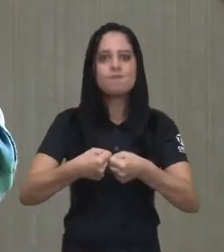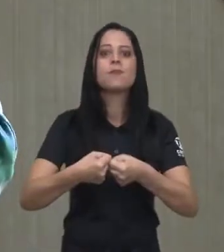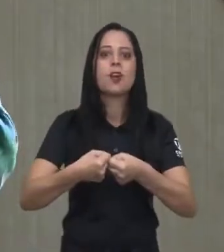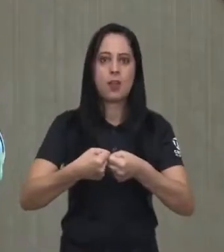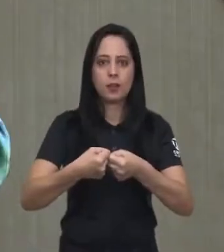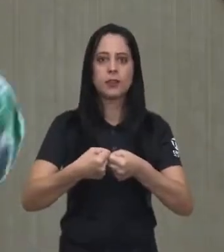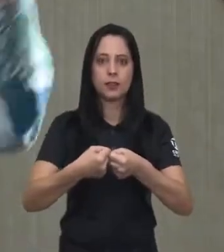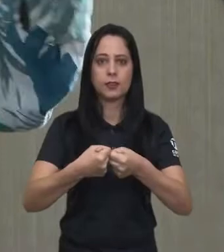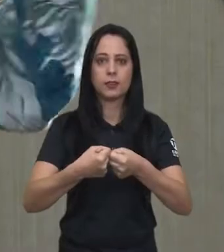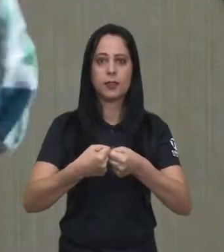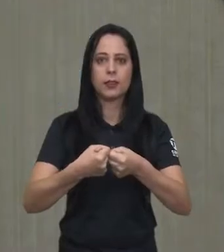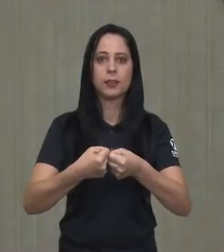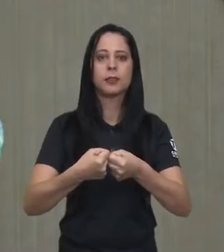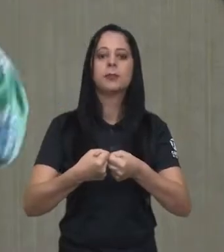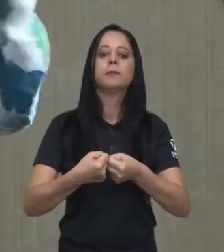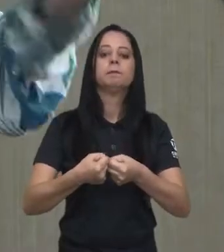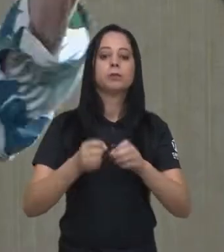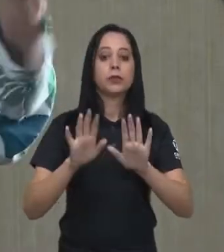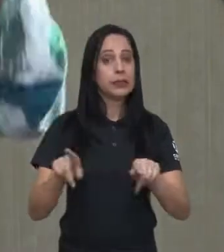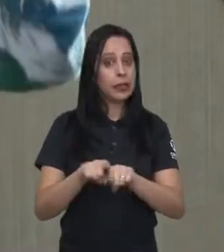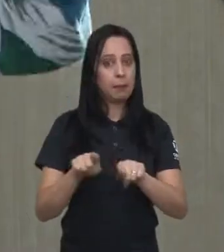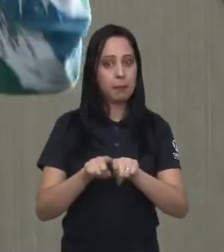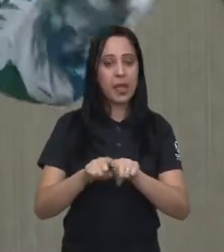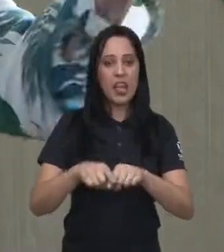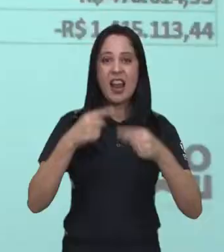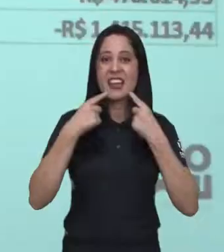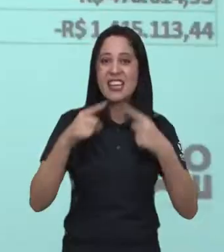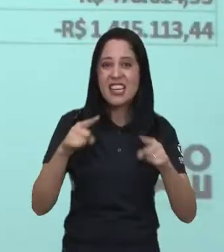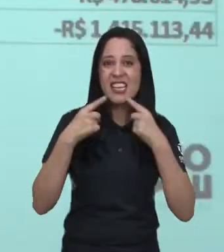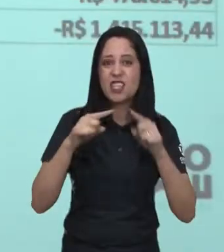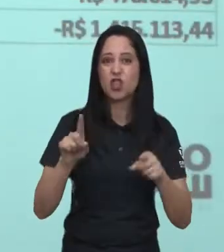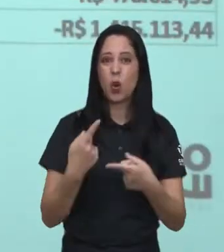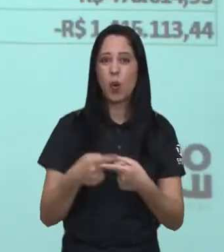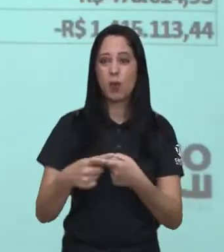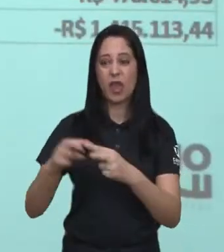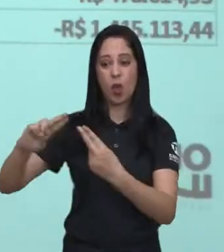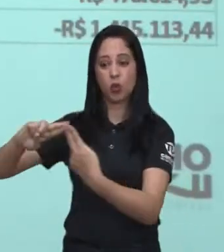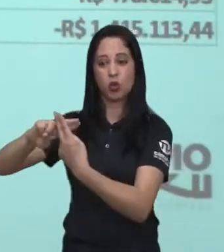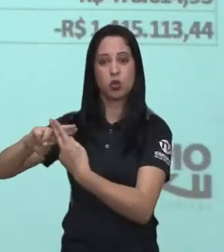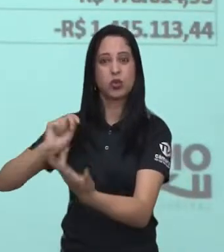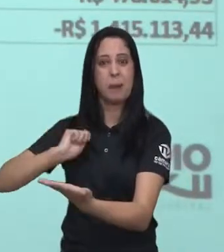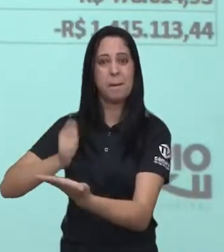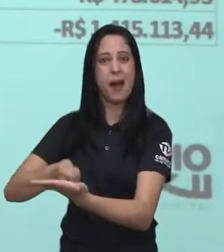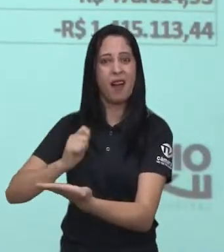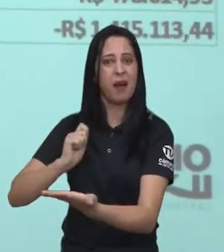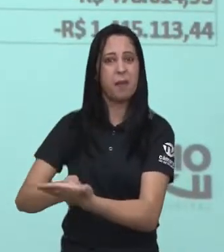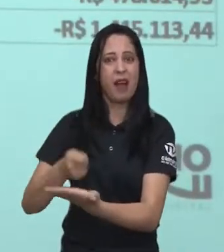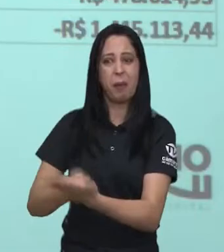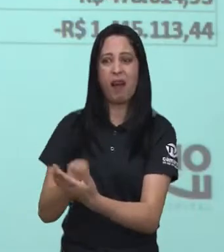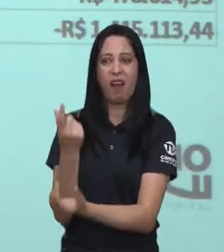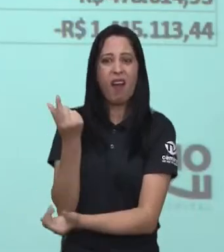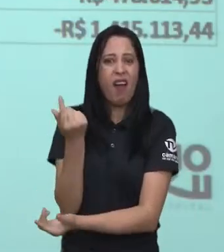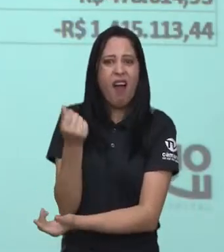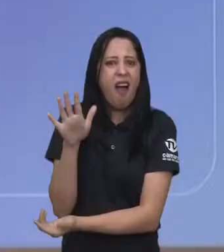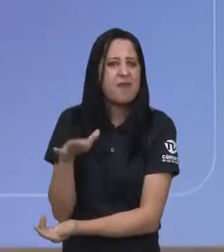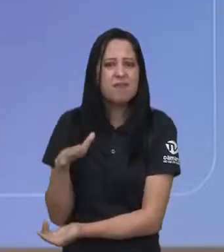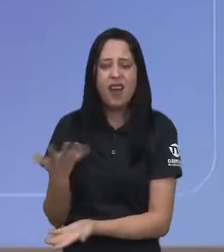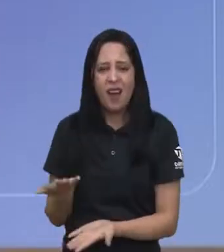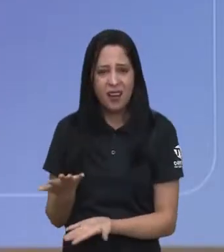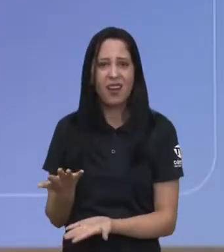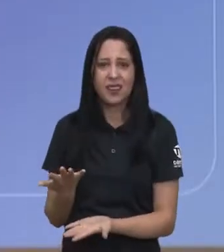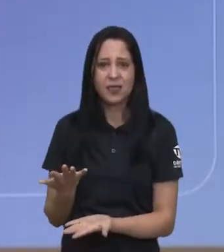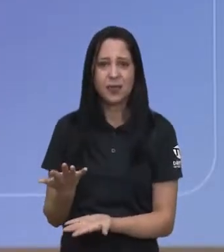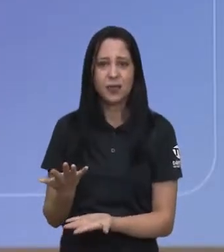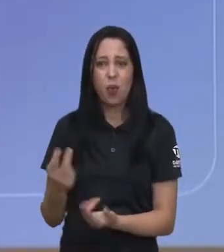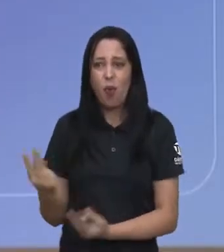união de esforços para captar recursos para as entidades. Ela também criticou os valores pagos pela tabela SUS, que